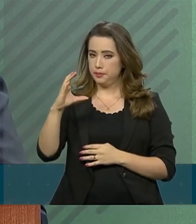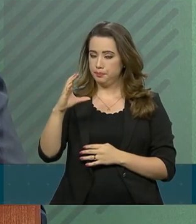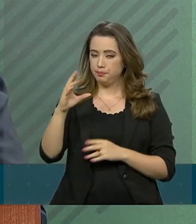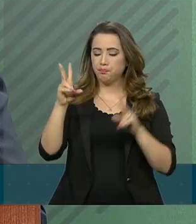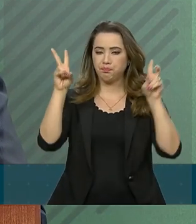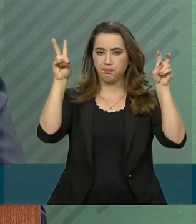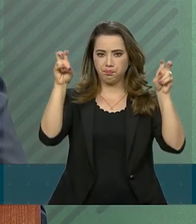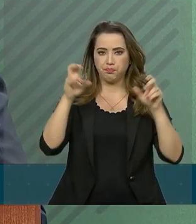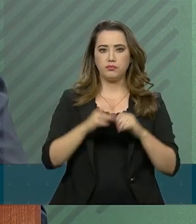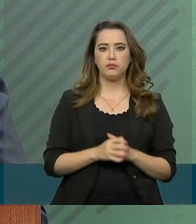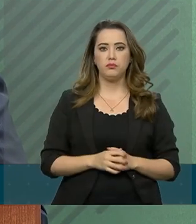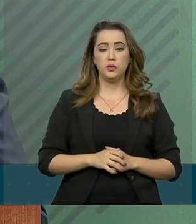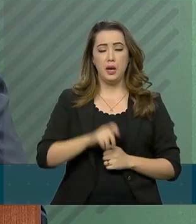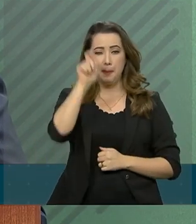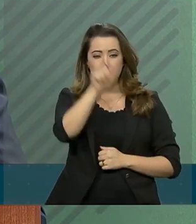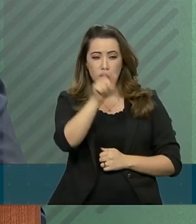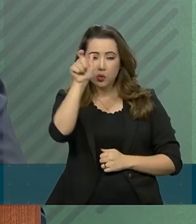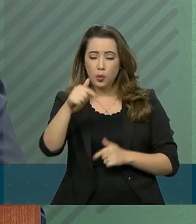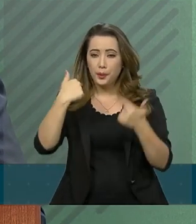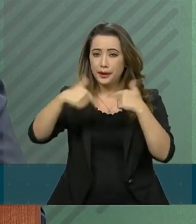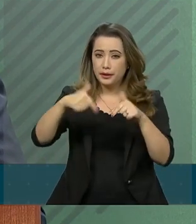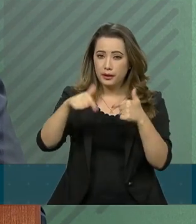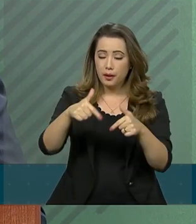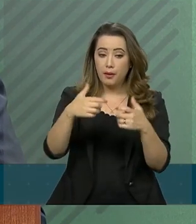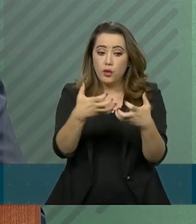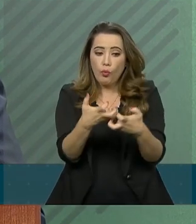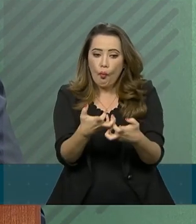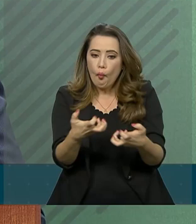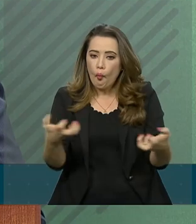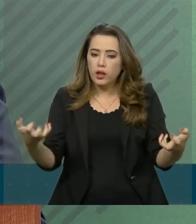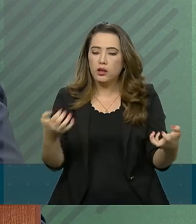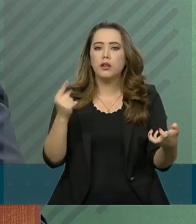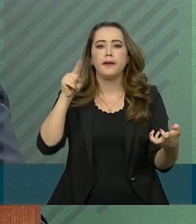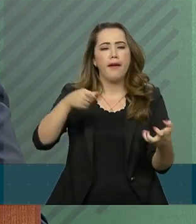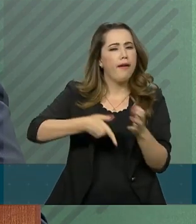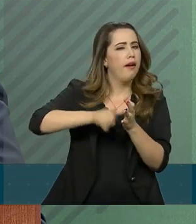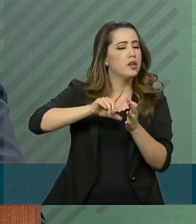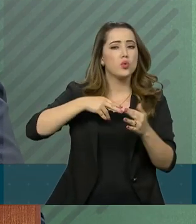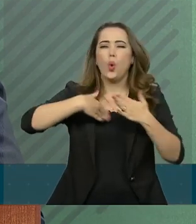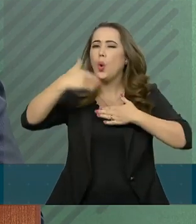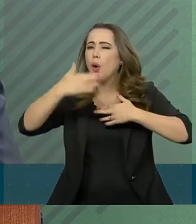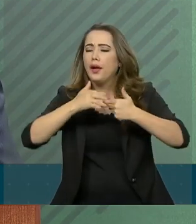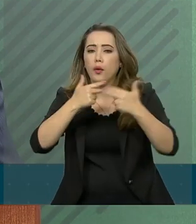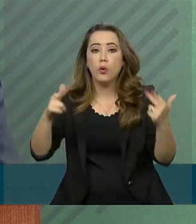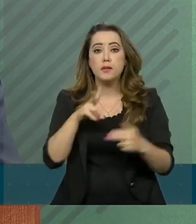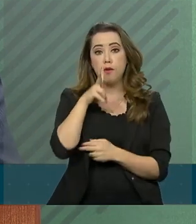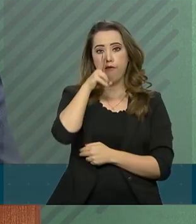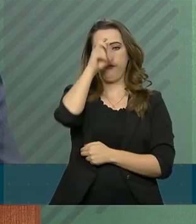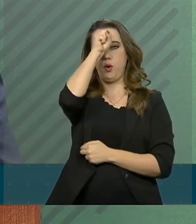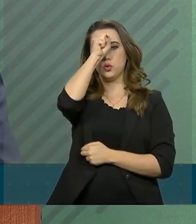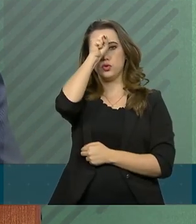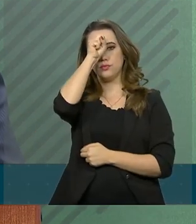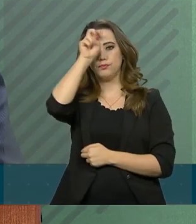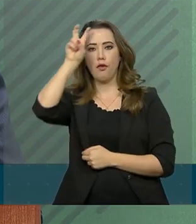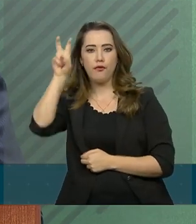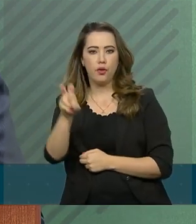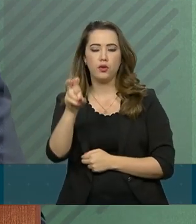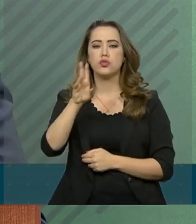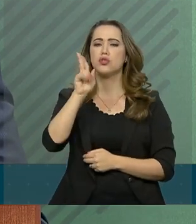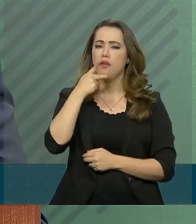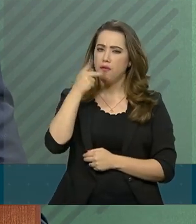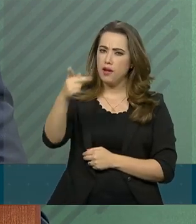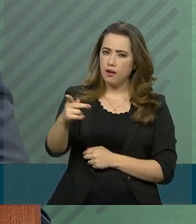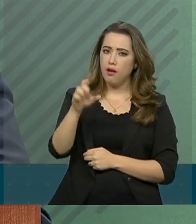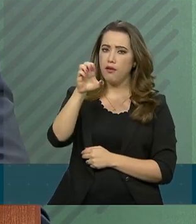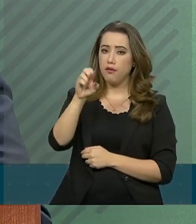o sertanejo é, antes de tudo, um forte. Fecho aspas, já disse Euclides da